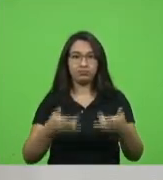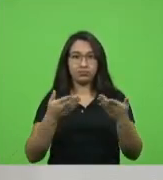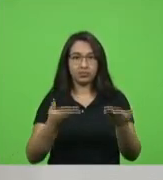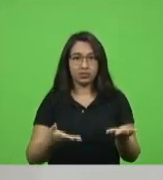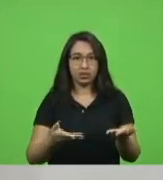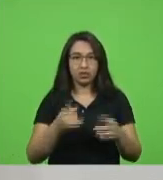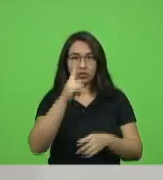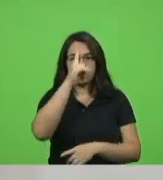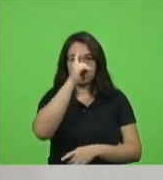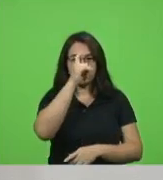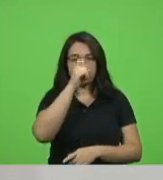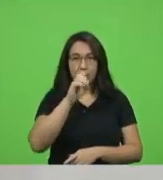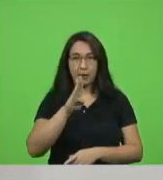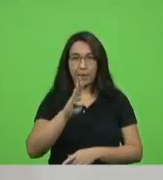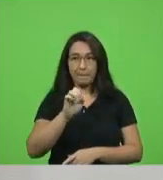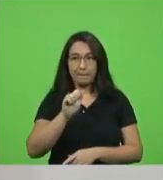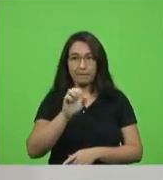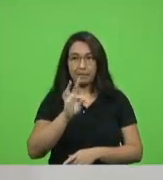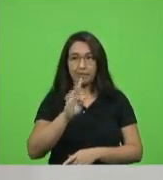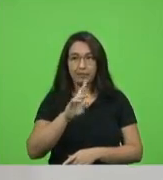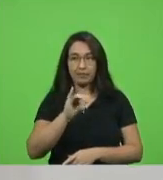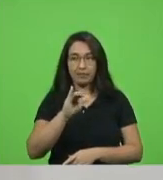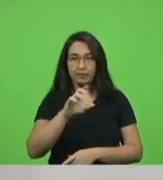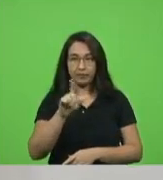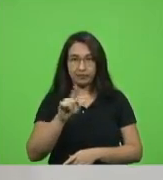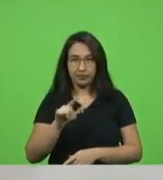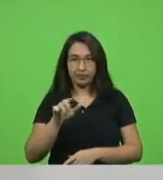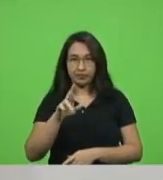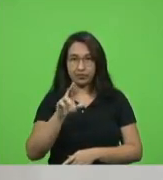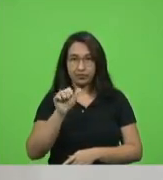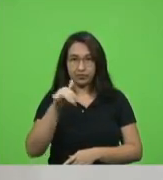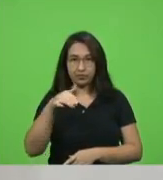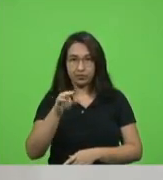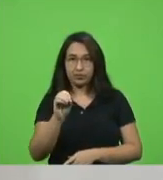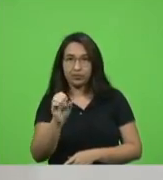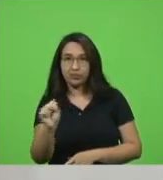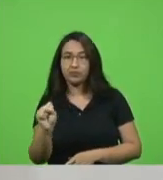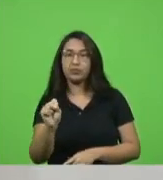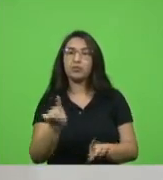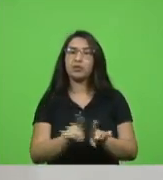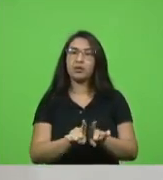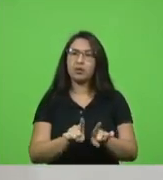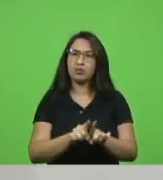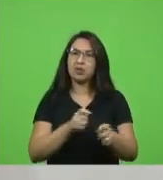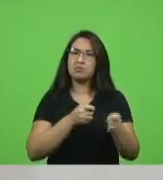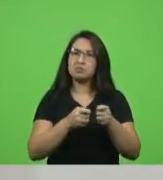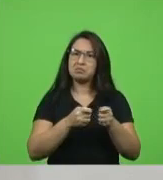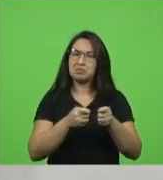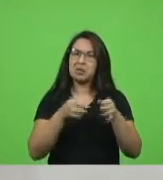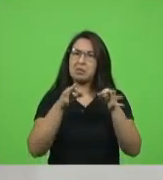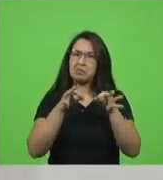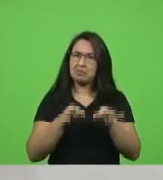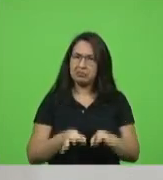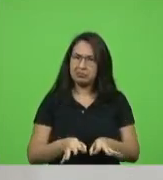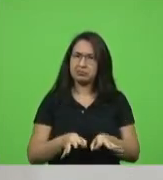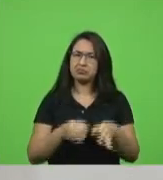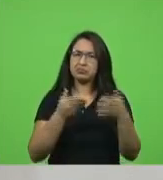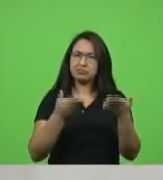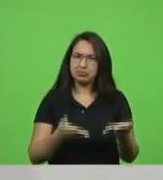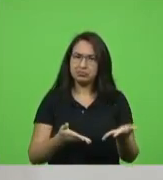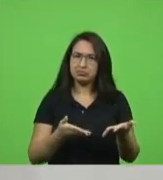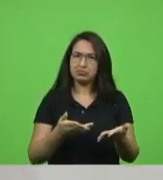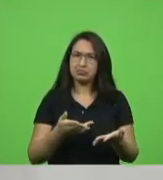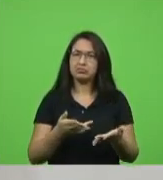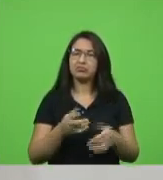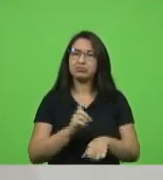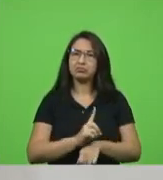Ramos da mesma forma muito bem administrado pela diretora Nica com o apoio à intervenção do